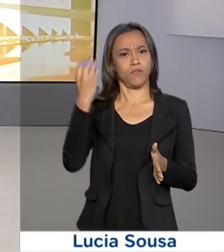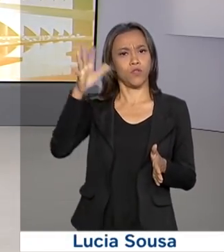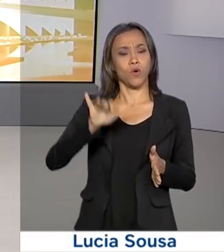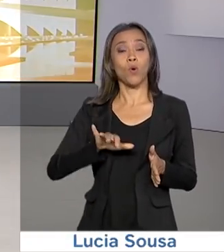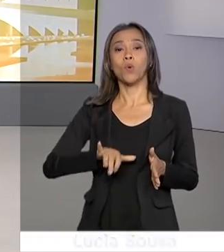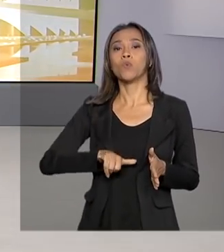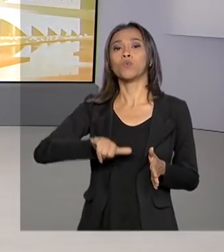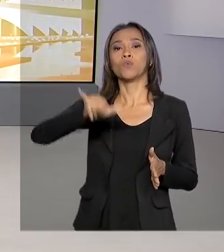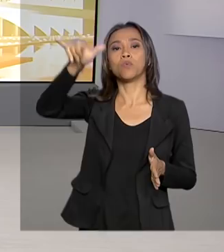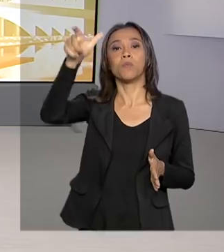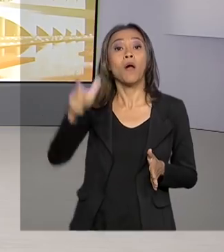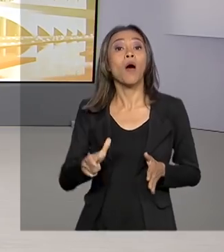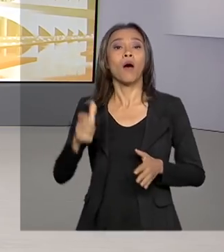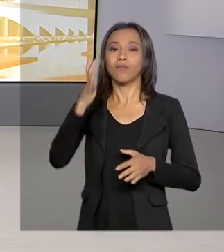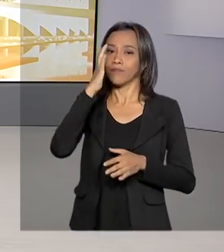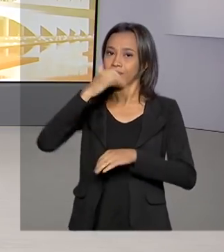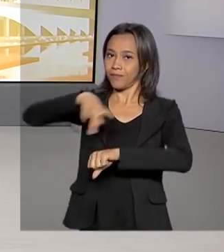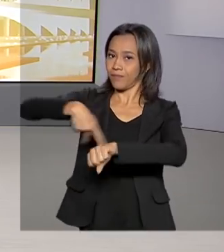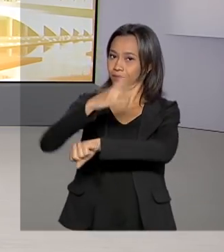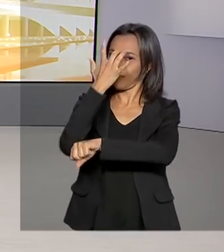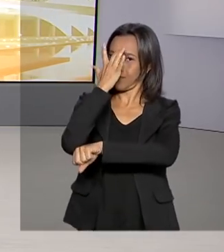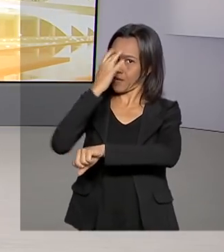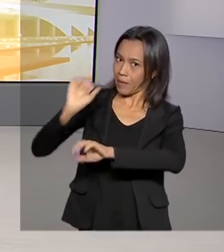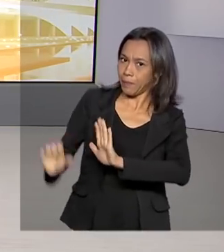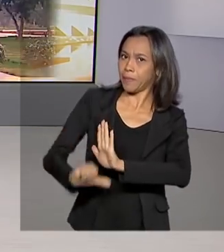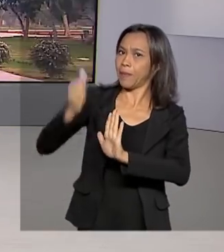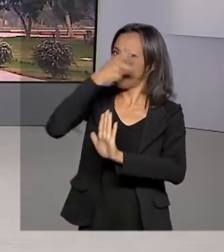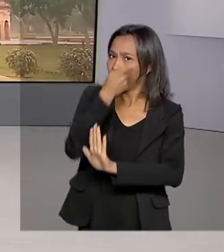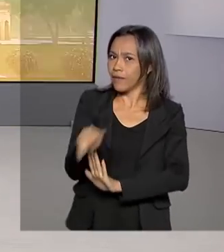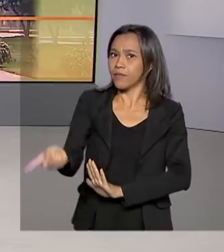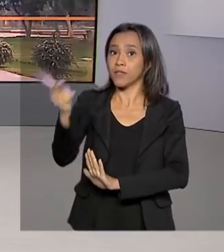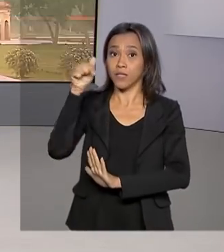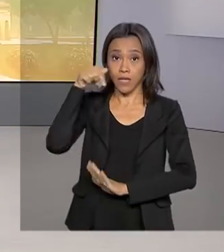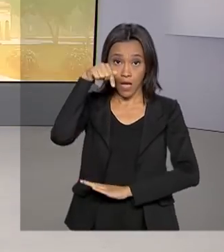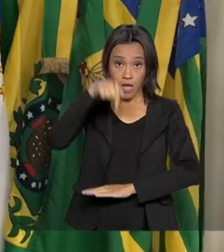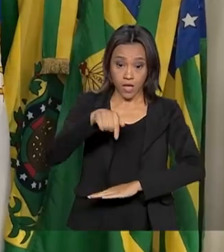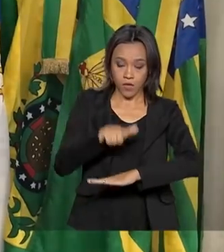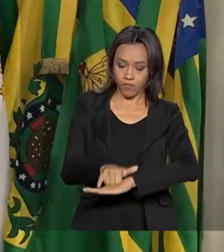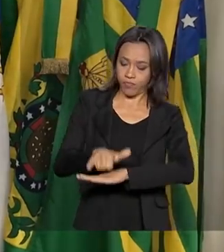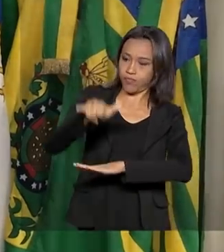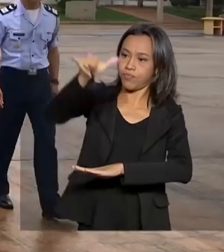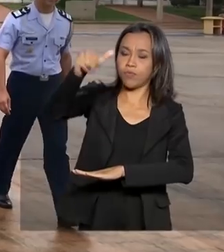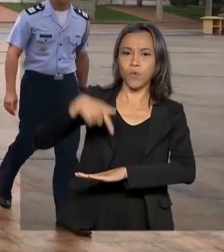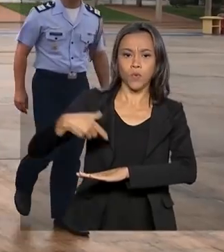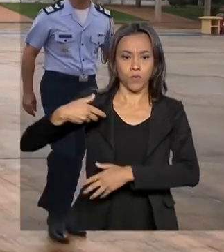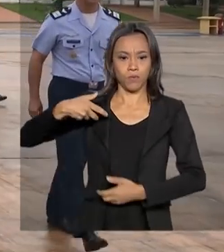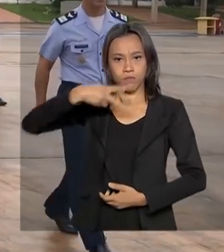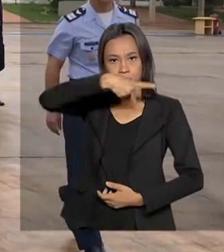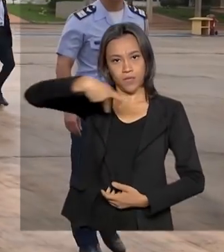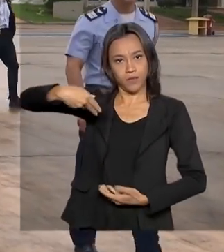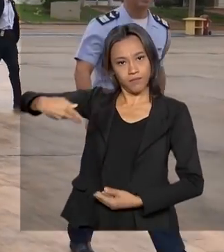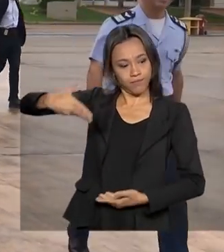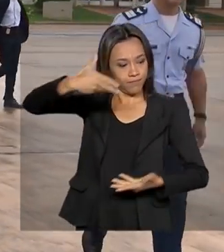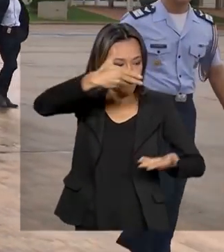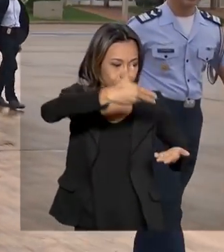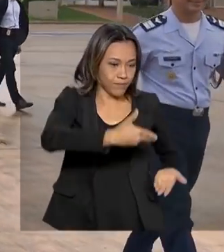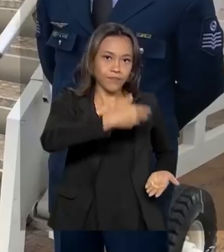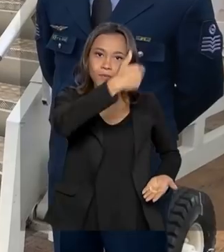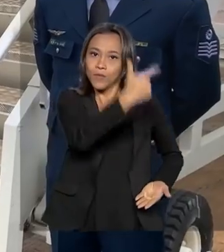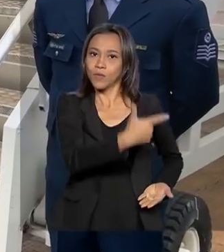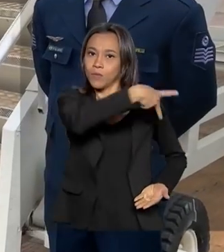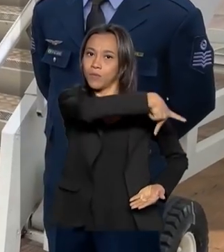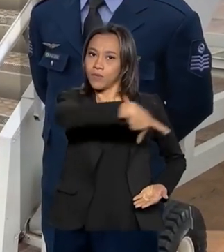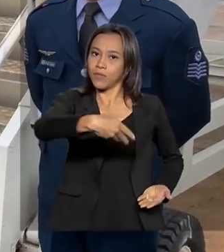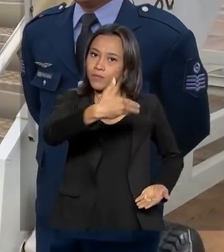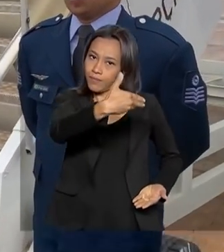É a primeira visita oficial dele ao país. Na base aérea de Brasília, ele transmitiu o cargo para o vice Hamilton Mourão. Na Índia, o